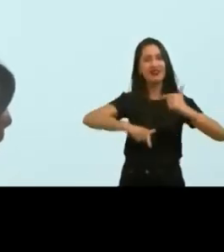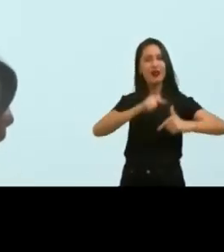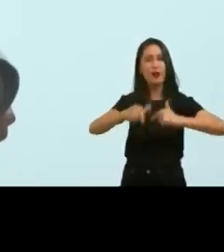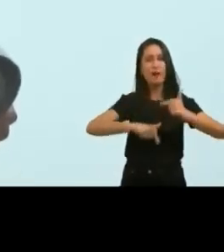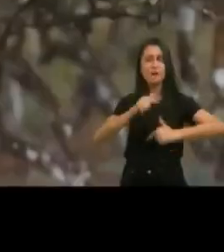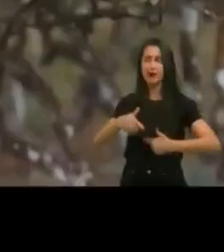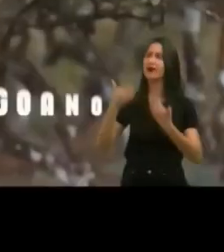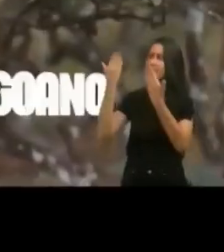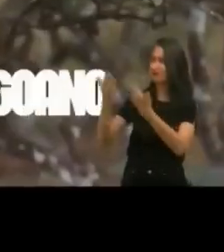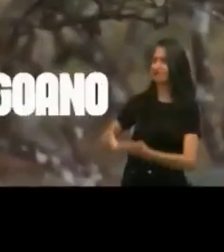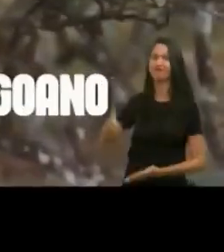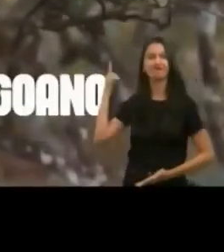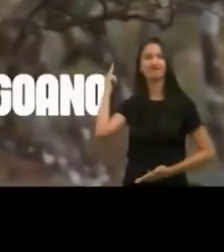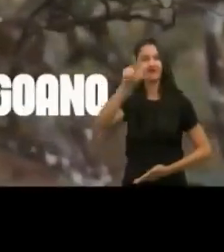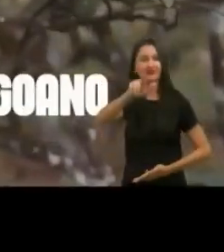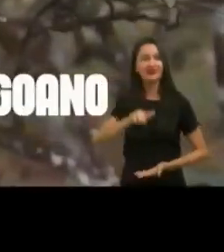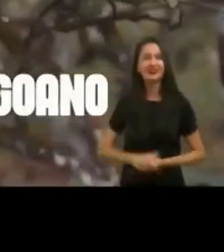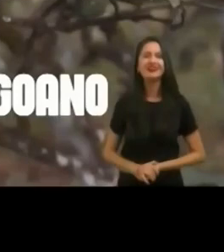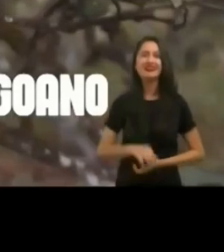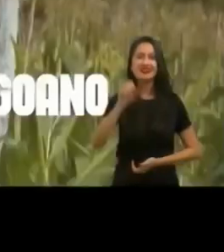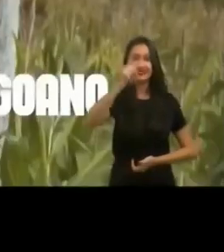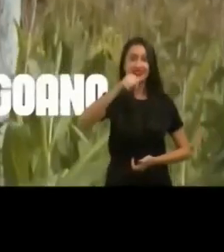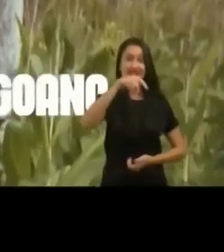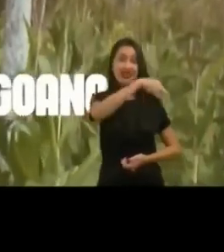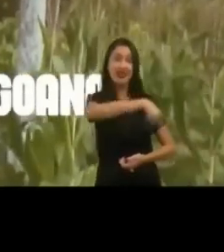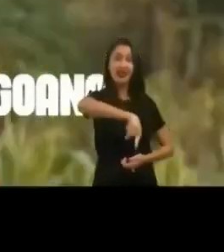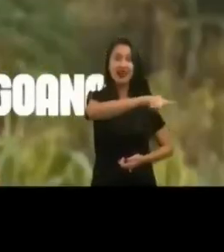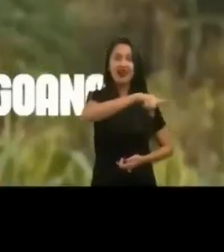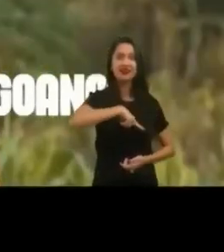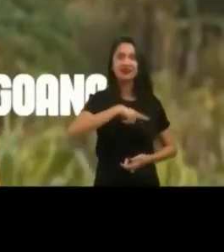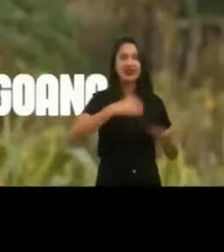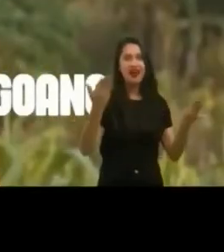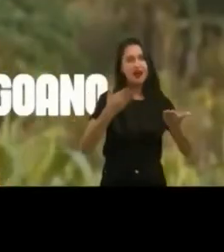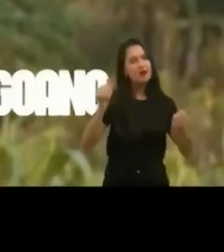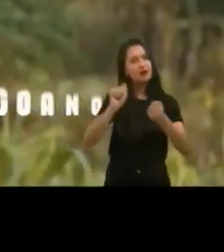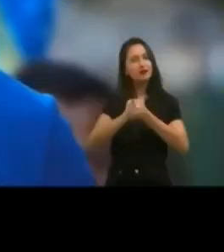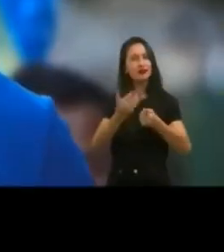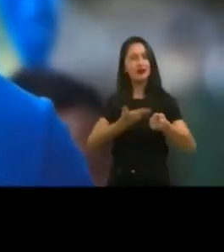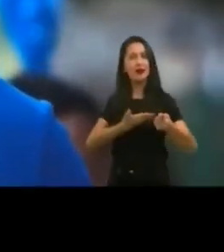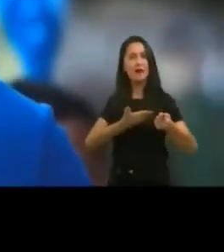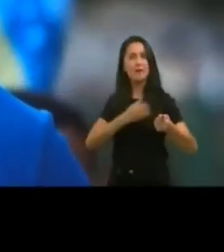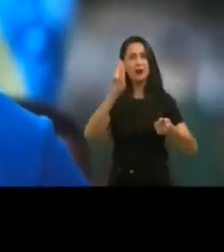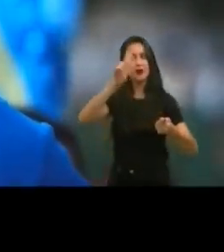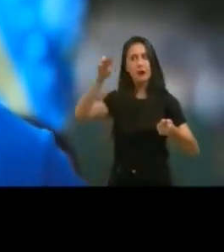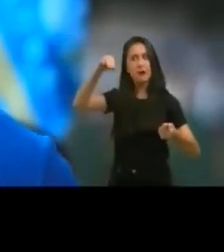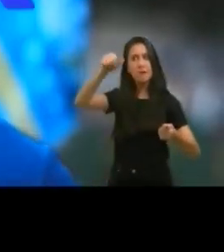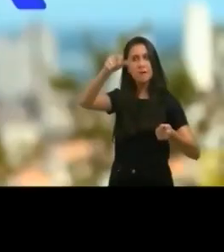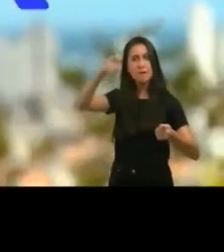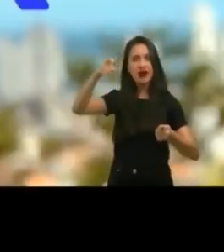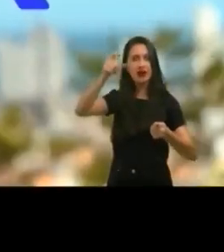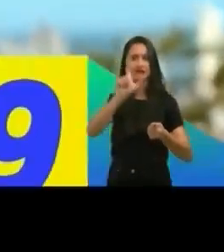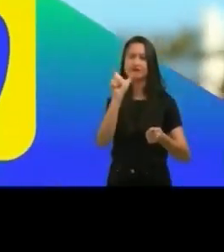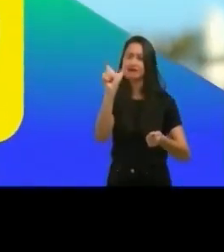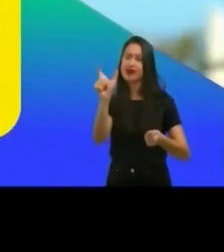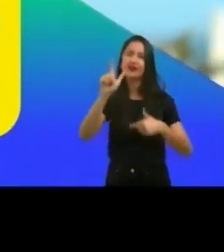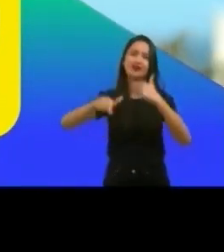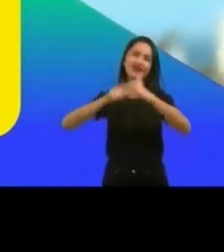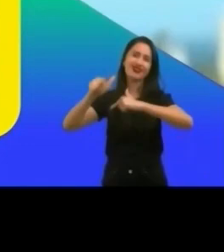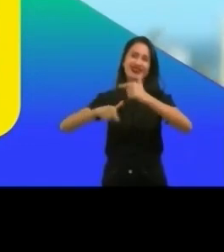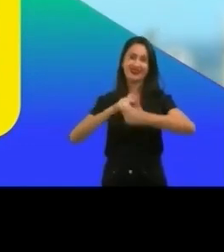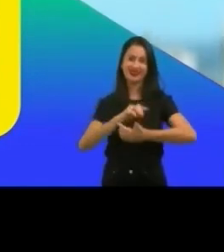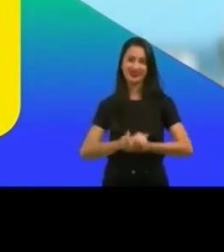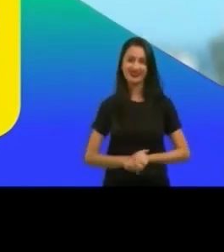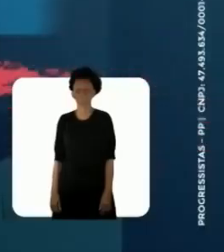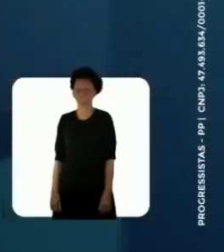aquilo que lhe faltava. Eita galego arretado! O agricultor alagoano pode dizer que tem um amigo. O nome dele é Max e o